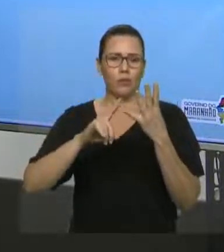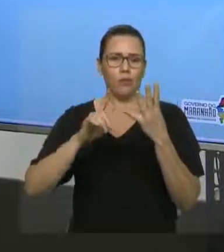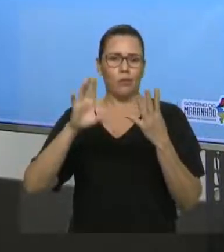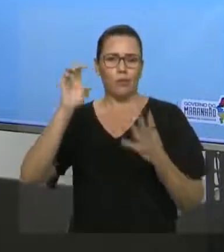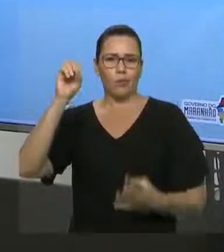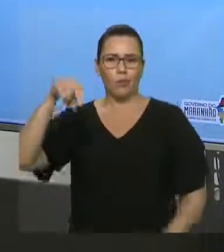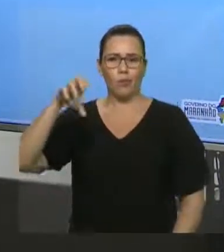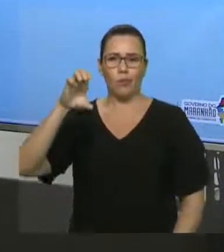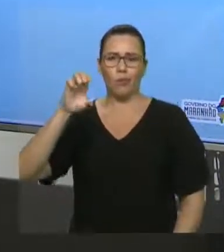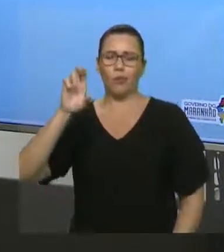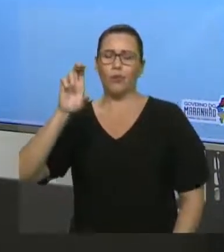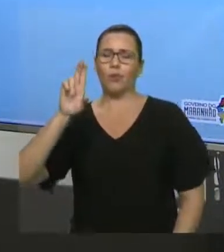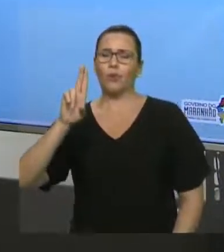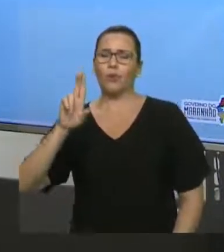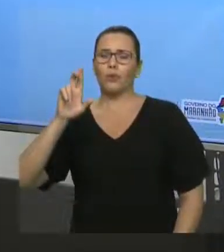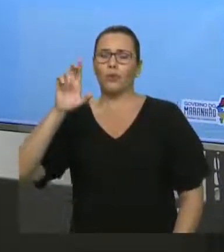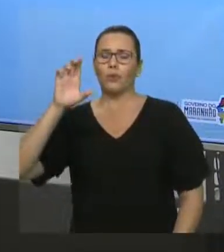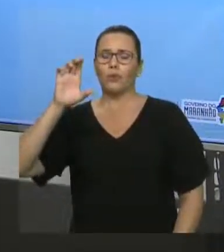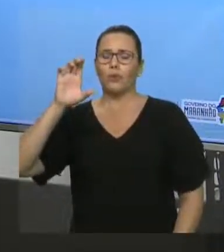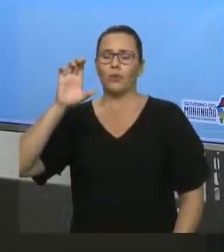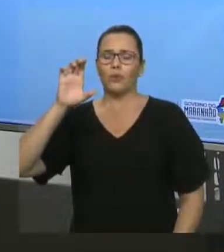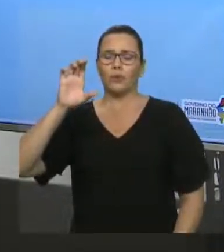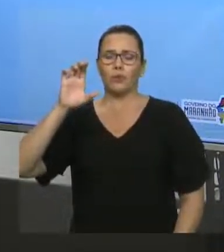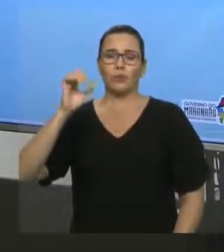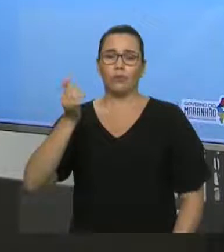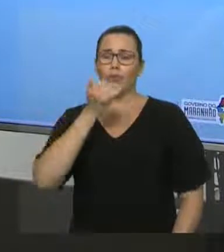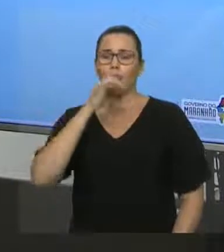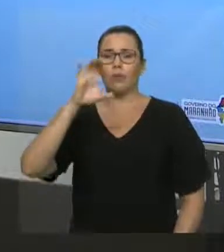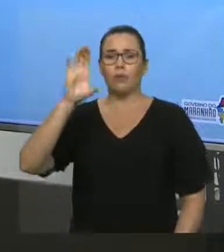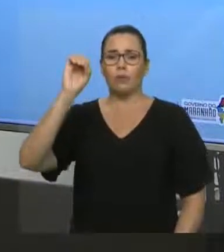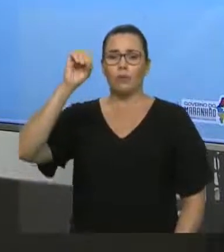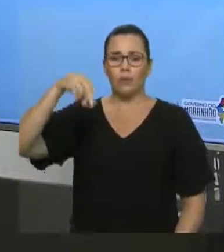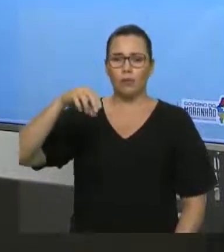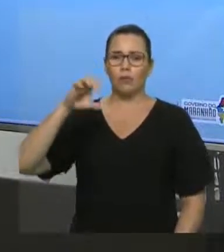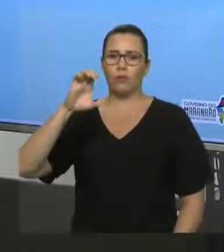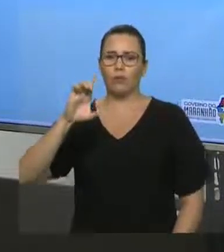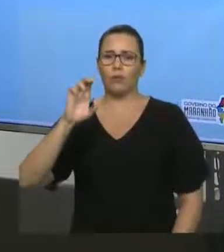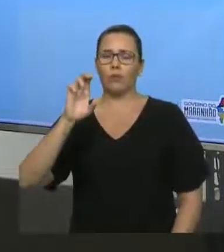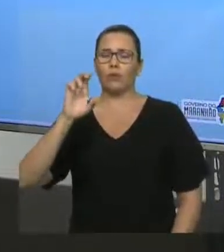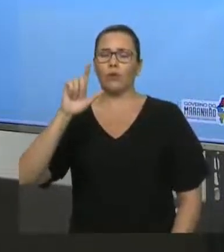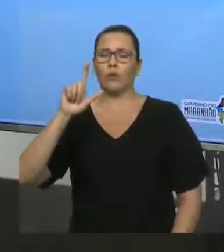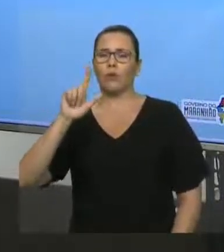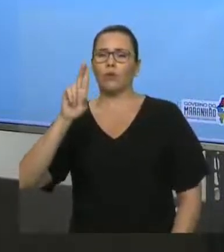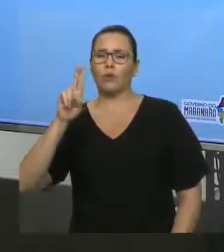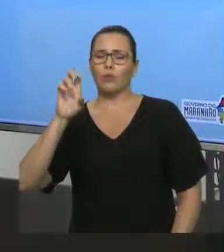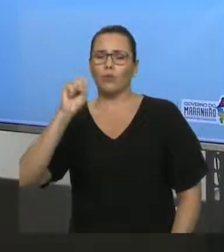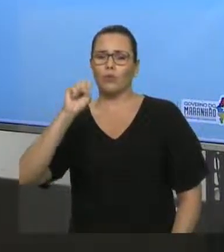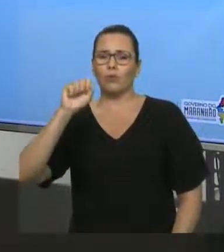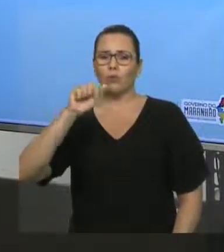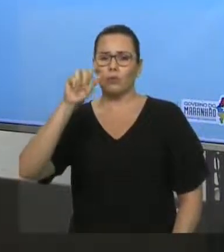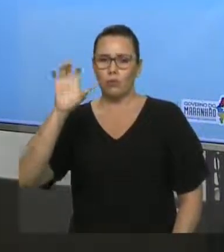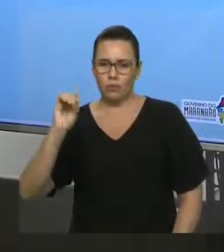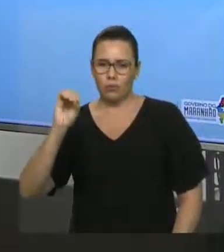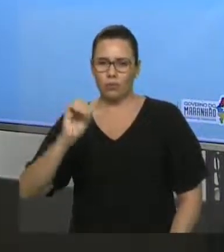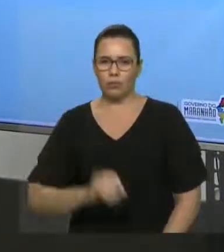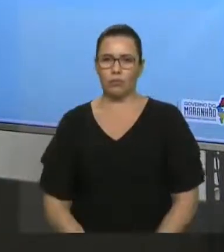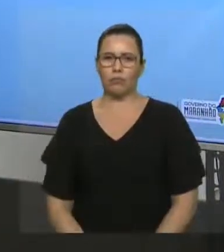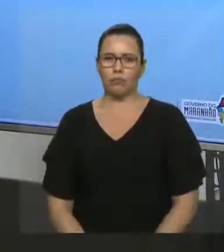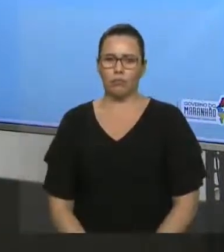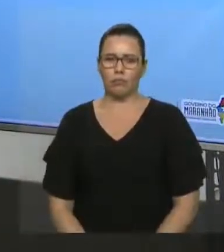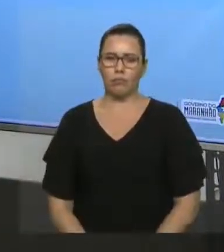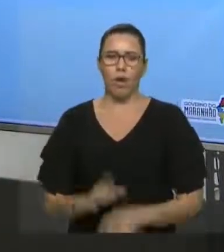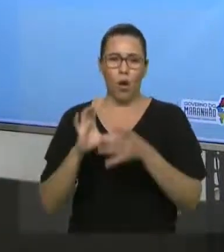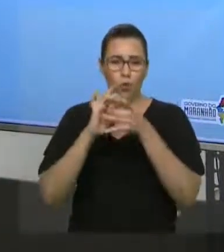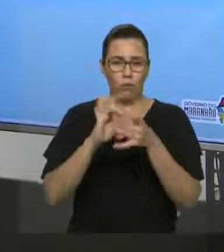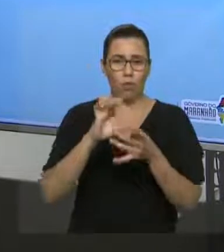lembrar, tá gente? As orações são coordenadas. As conjunções são coordenativas, não isso? Pronto.